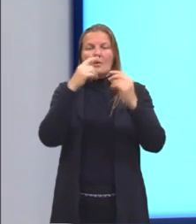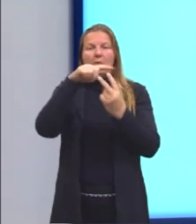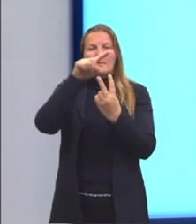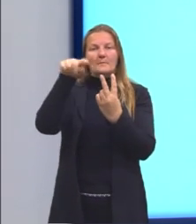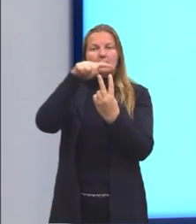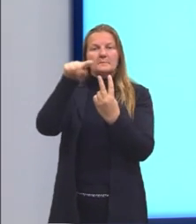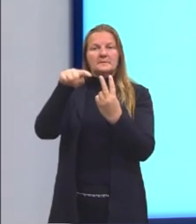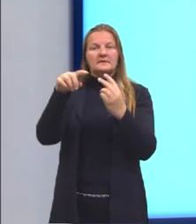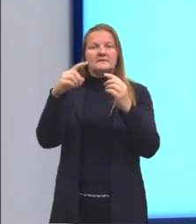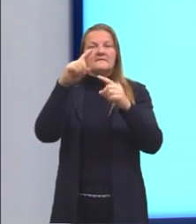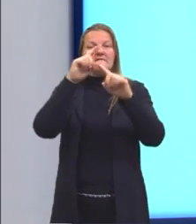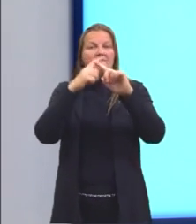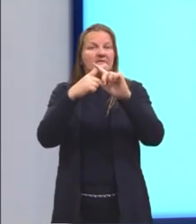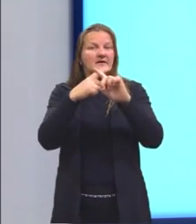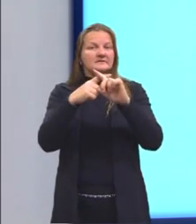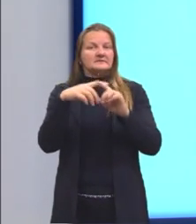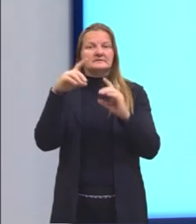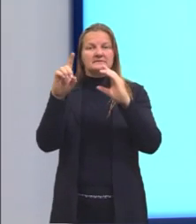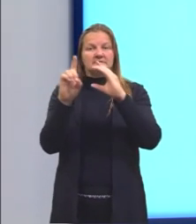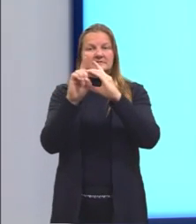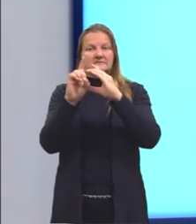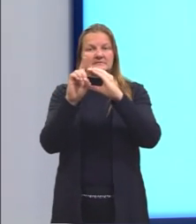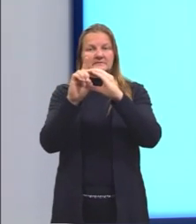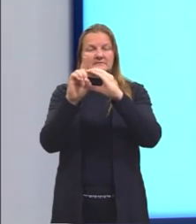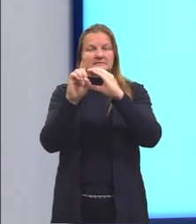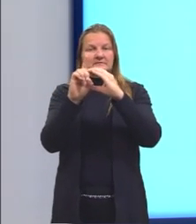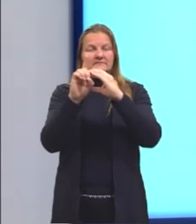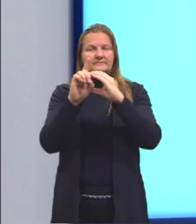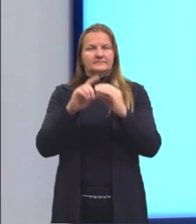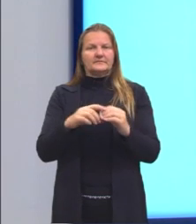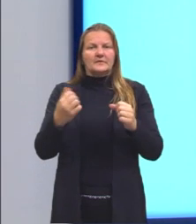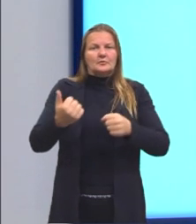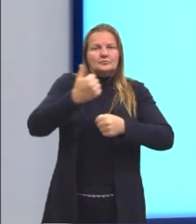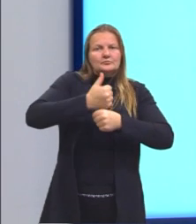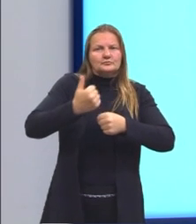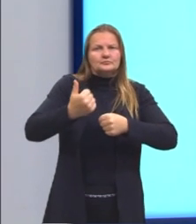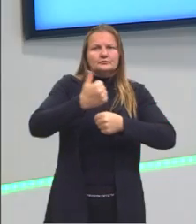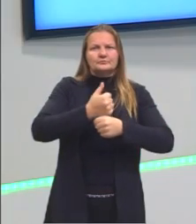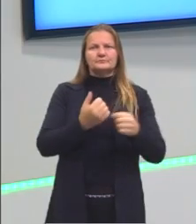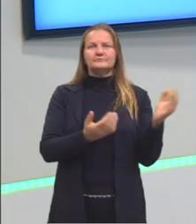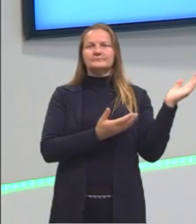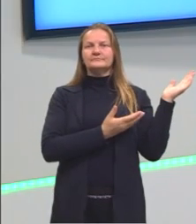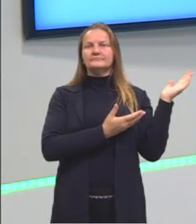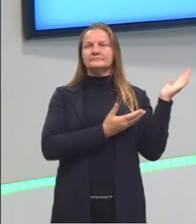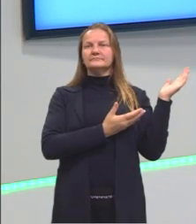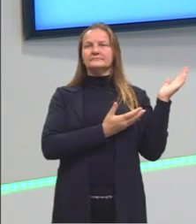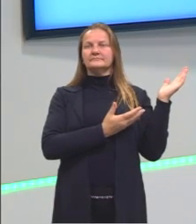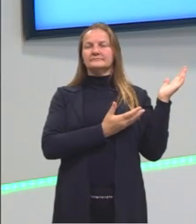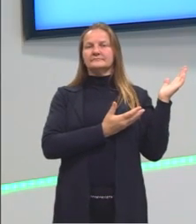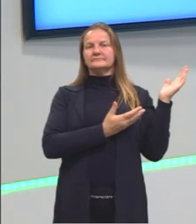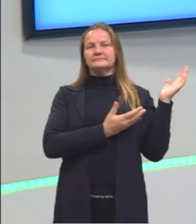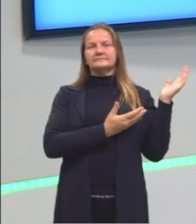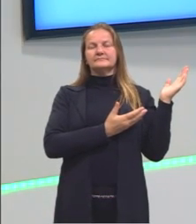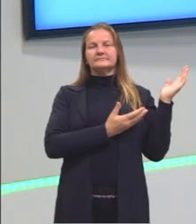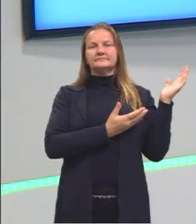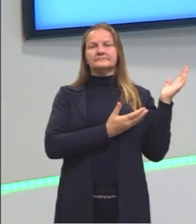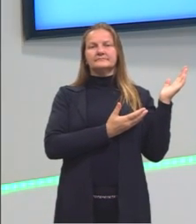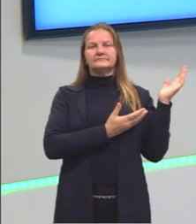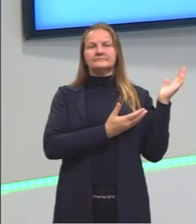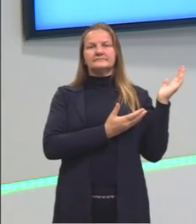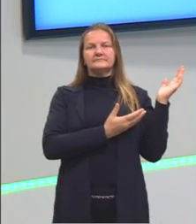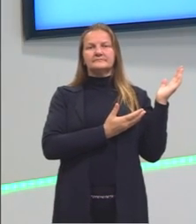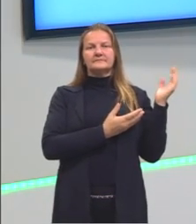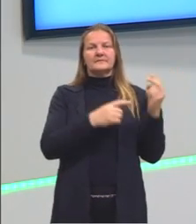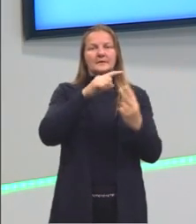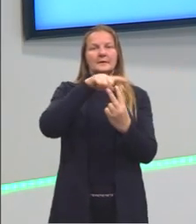D, o nosso diâmetro. Então, aqui eu substituí, tá? Onde nós tínhamos o comprimento, nós vamos deixar agora π